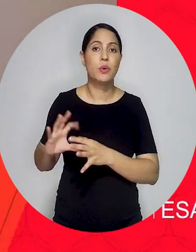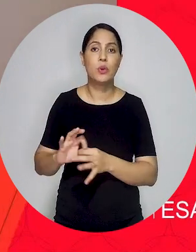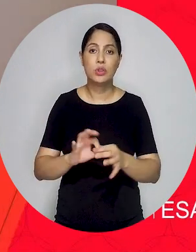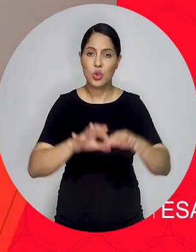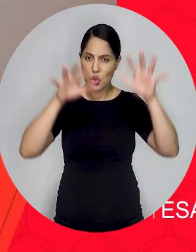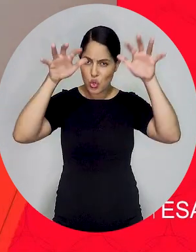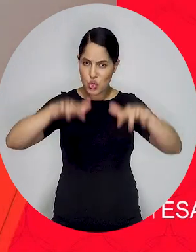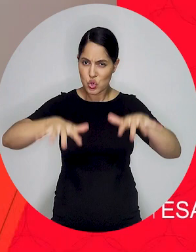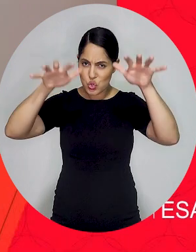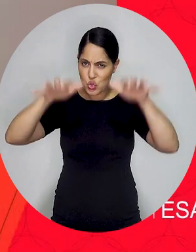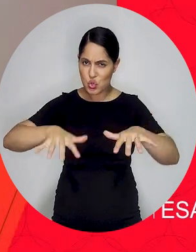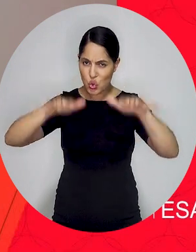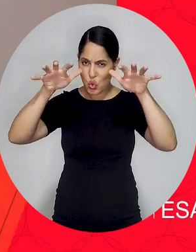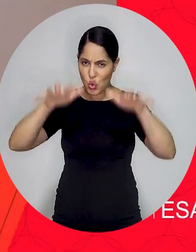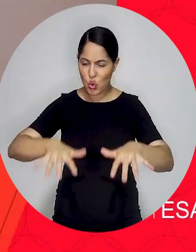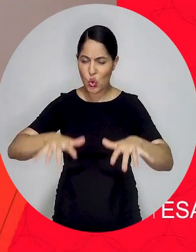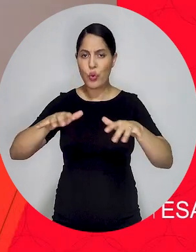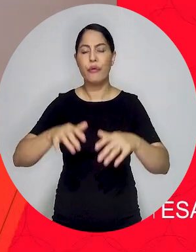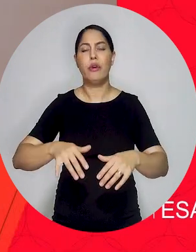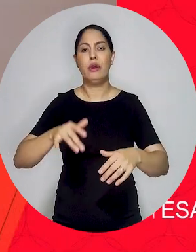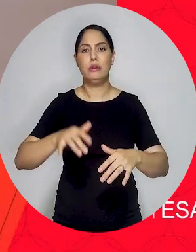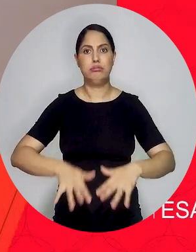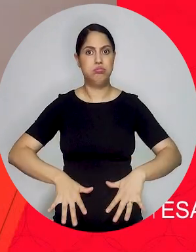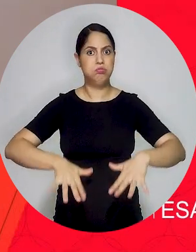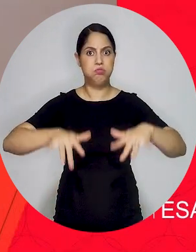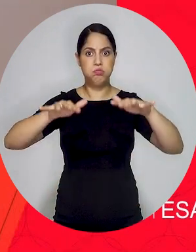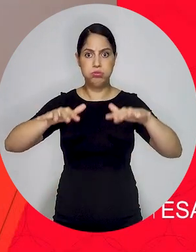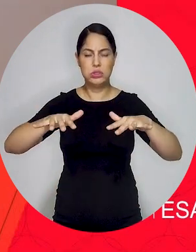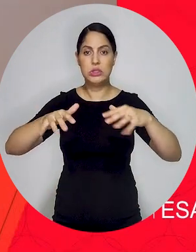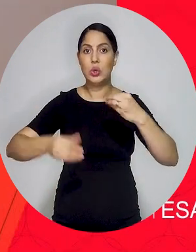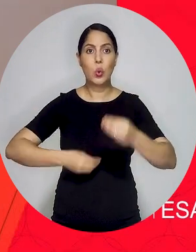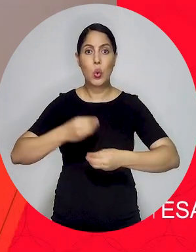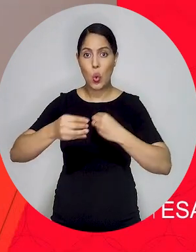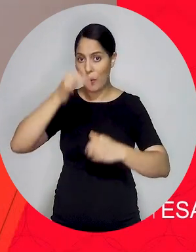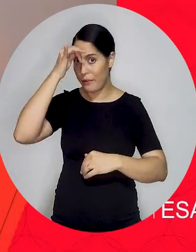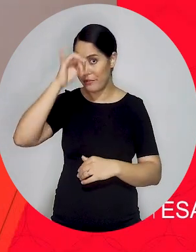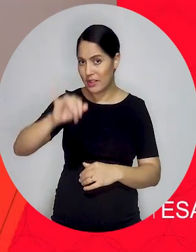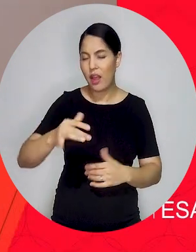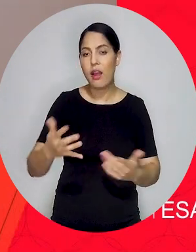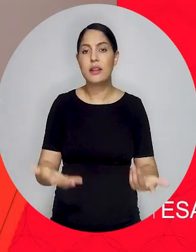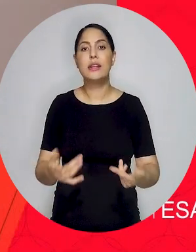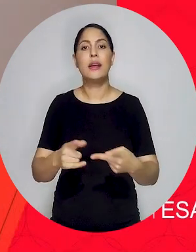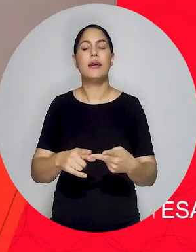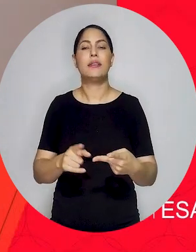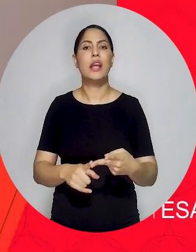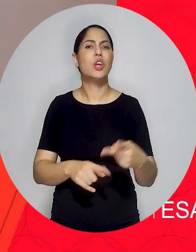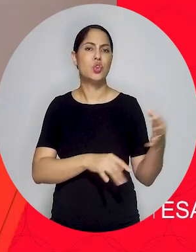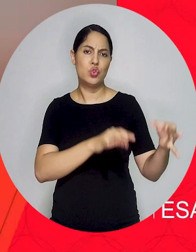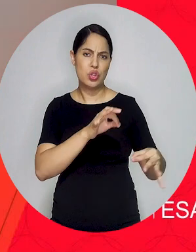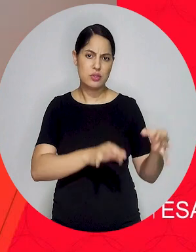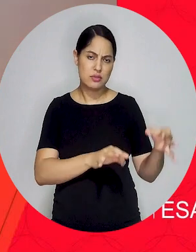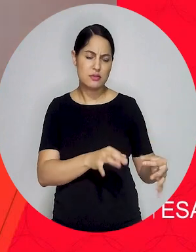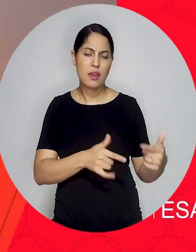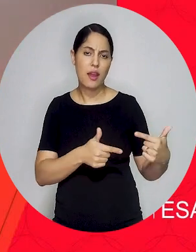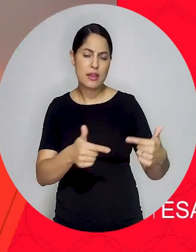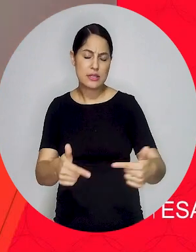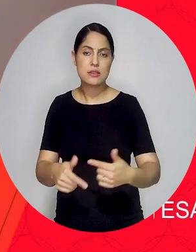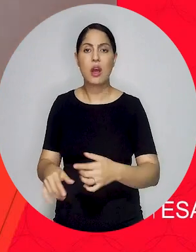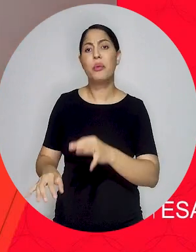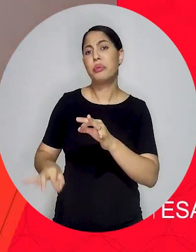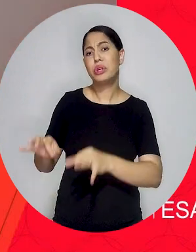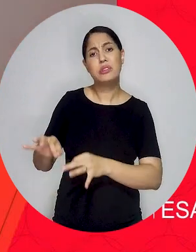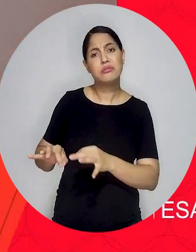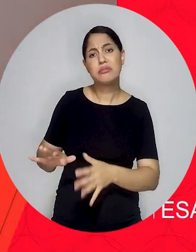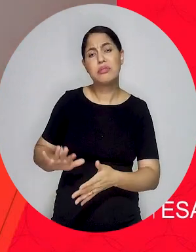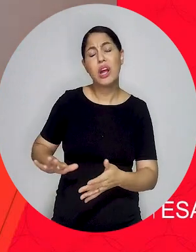relacionadas a utilizamento de terra, a prevenção de chuvas, enfim, tem uma série de mecanismos judiciais e não judiciais